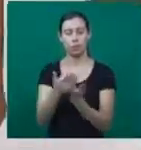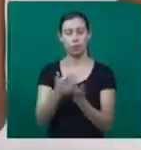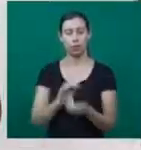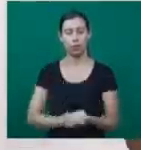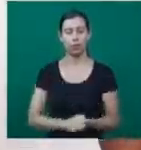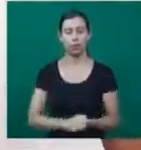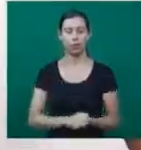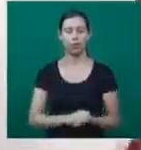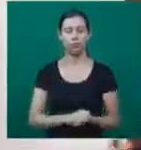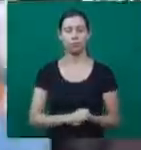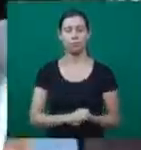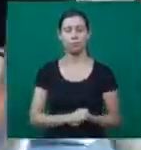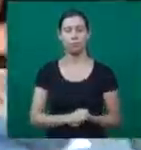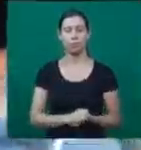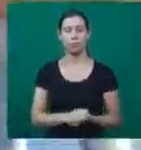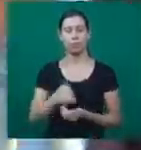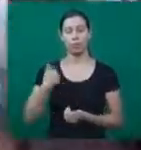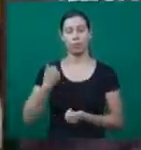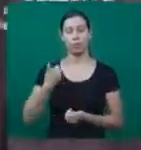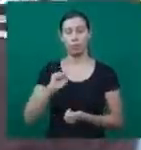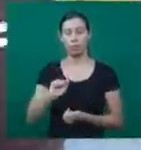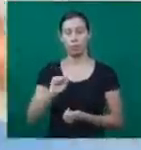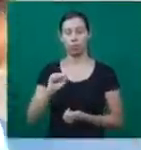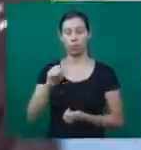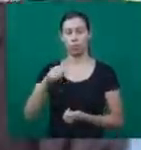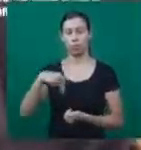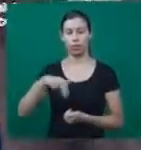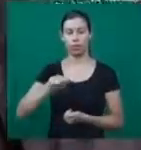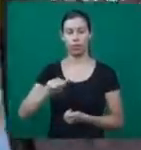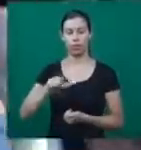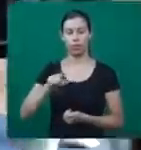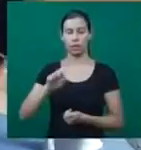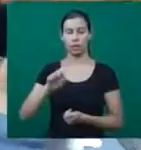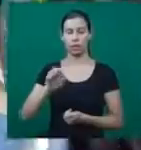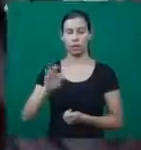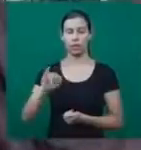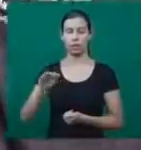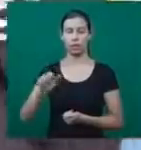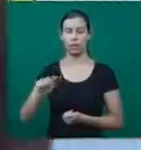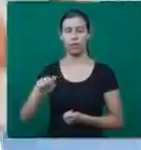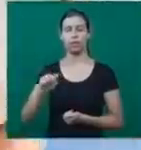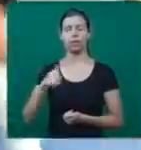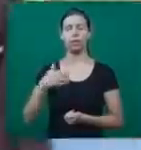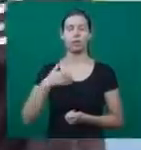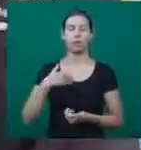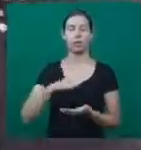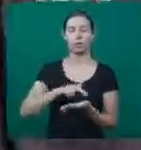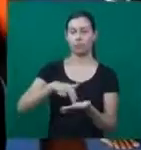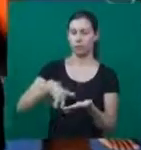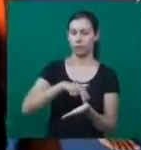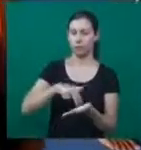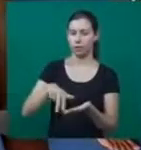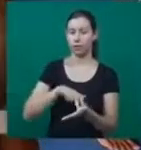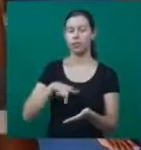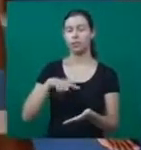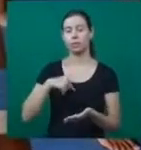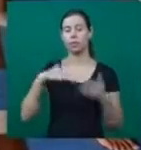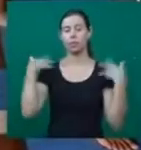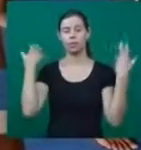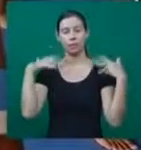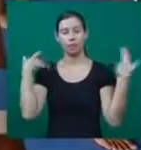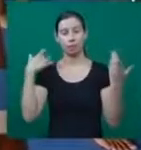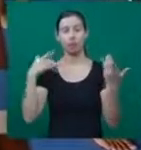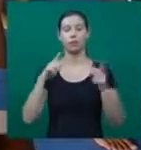Letícia mostra que leva jeito para a dança de rua. Conta que também se diverte na aula de informática. É muito legal